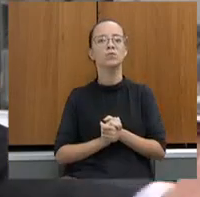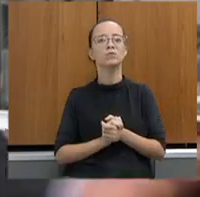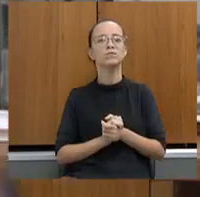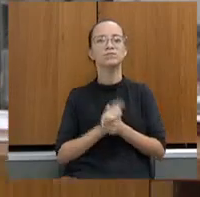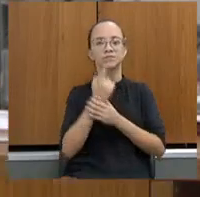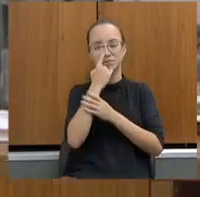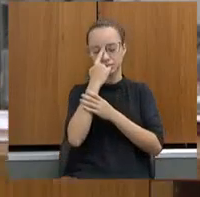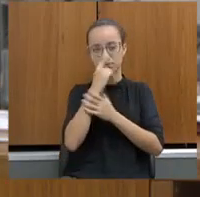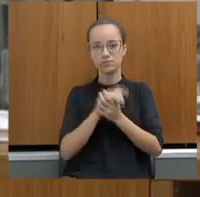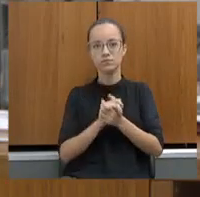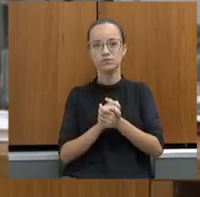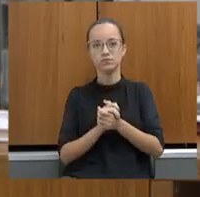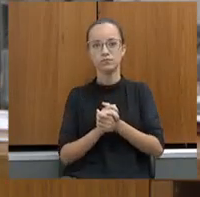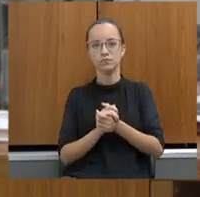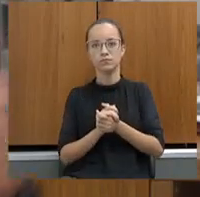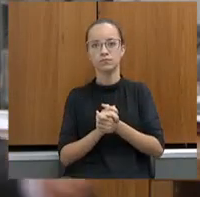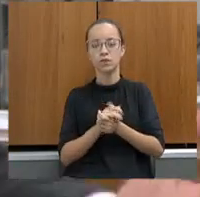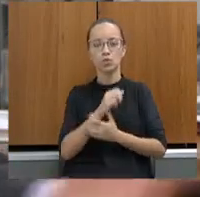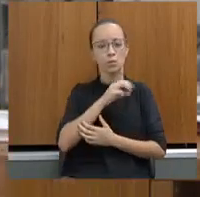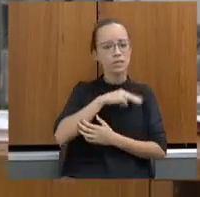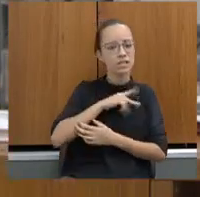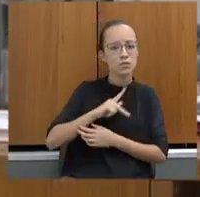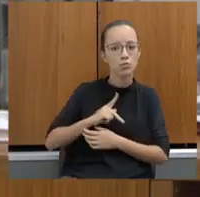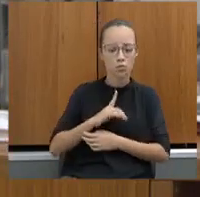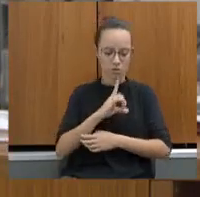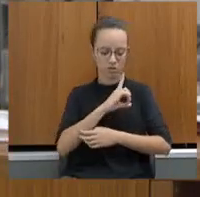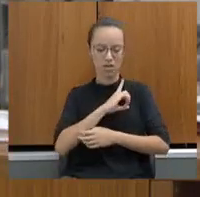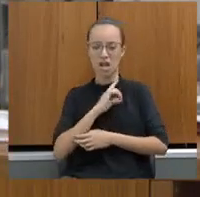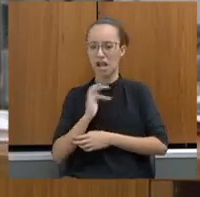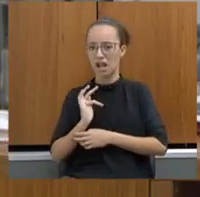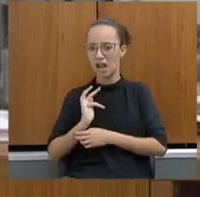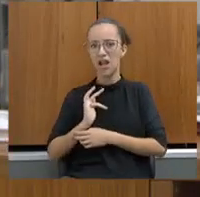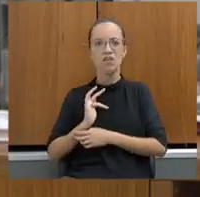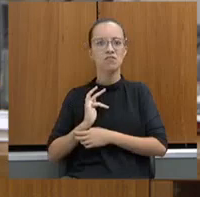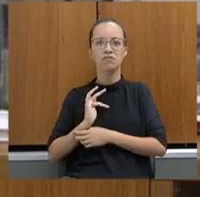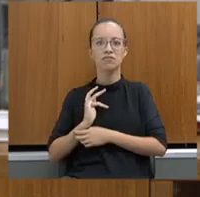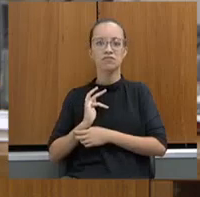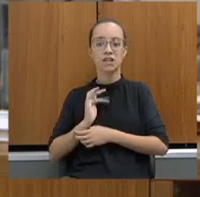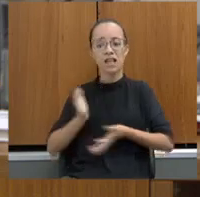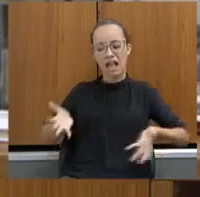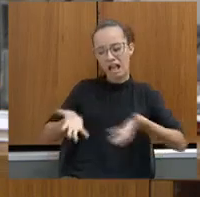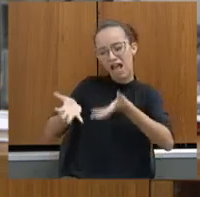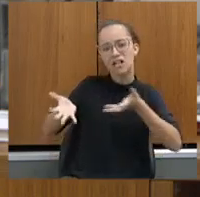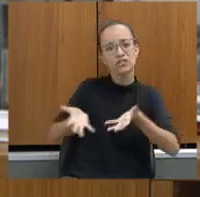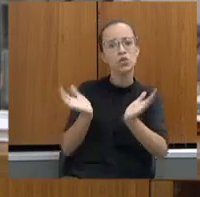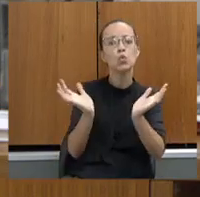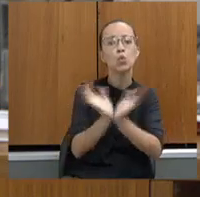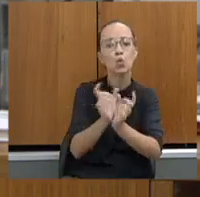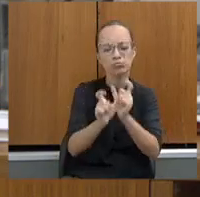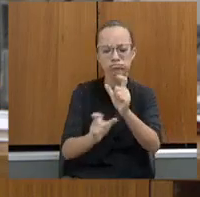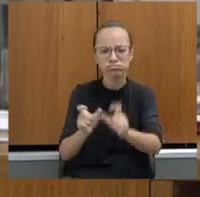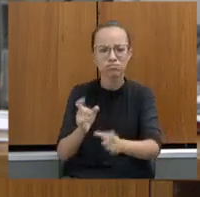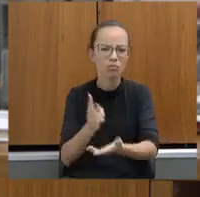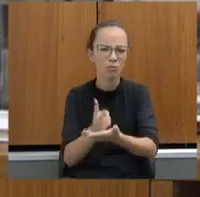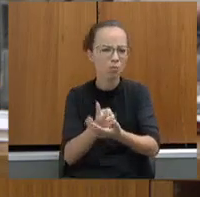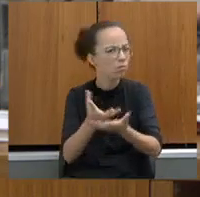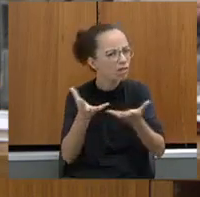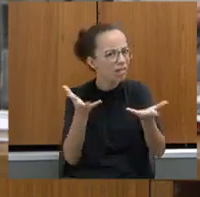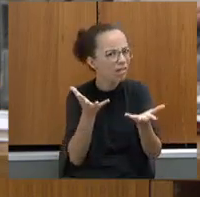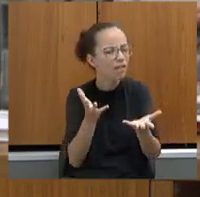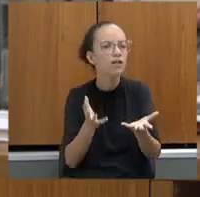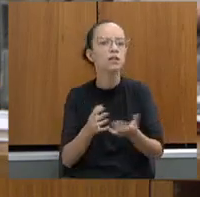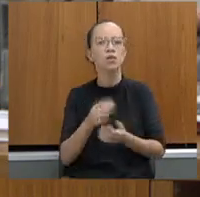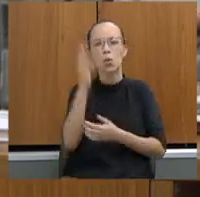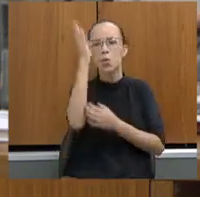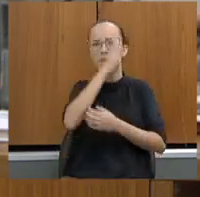do Ministério Público, da Defensoria Pública. Estão animando isso. Então, nós temos uma cidade, um país